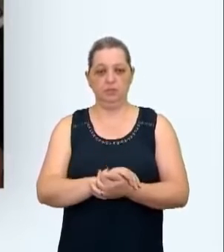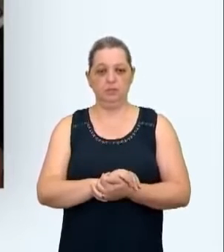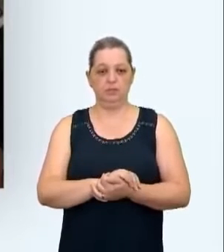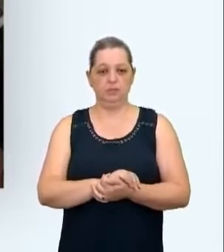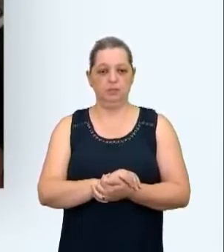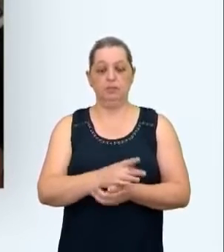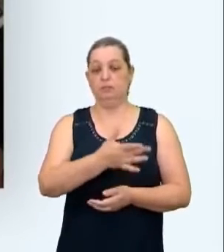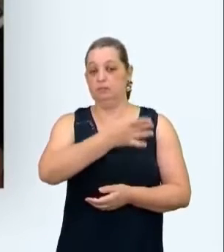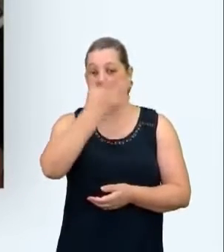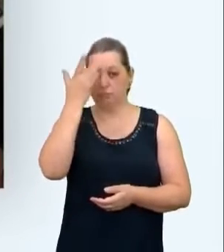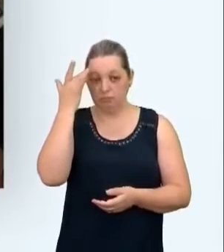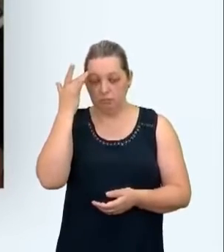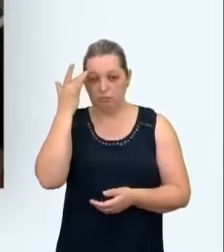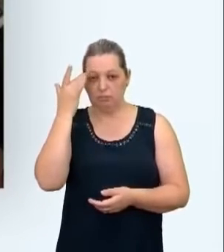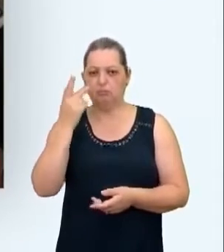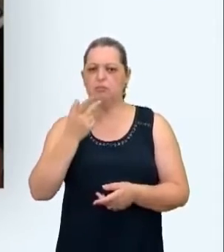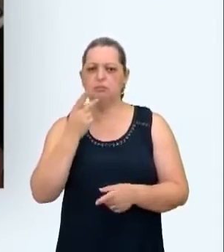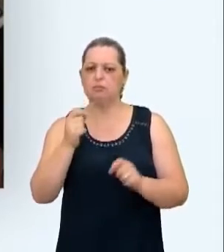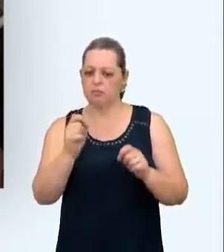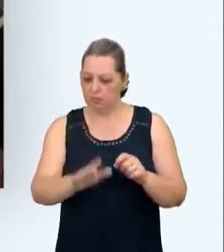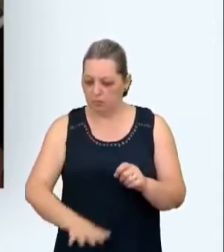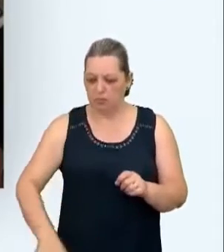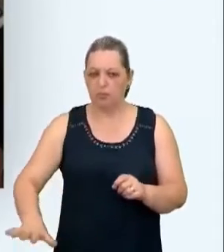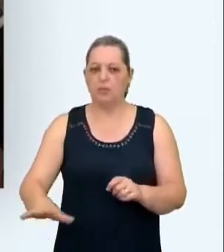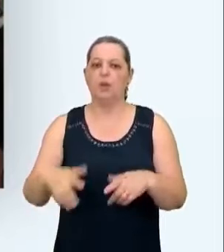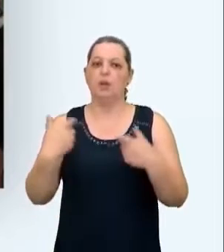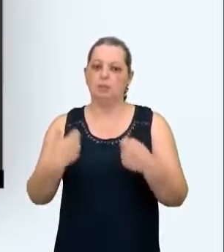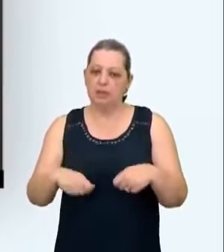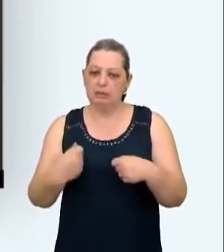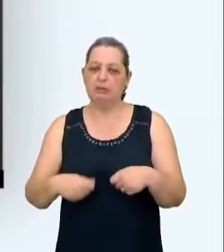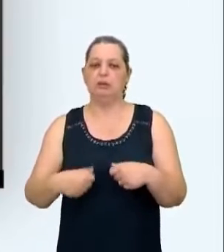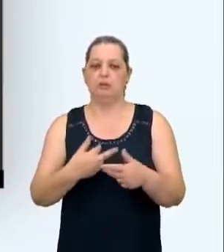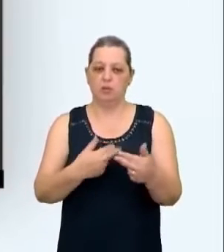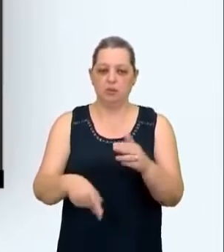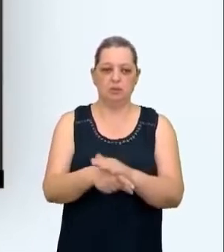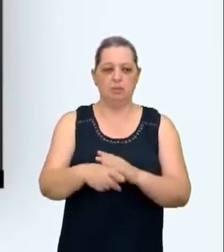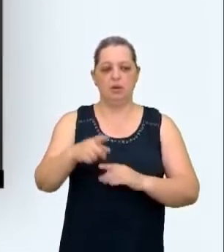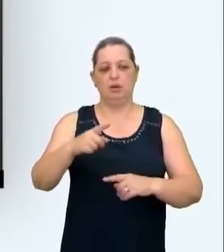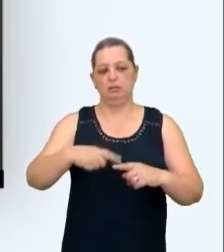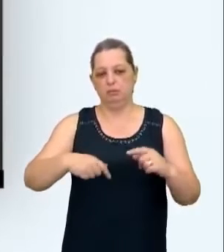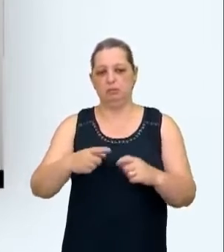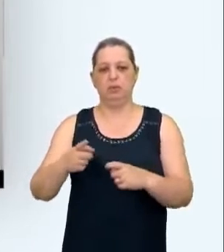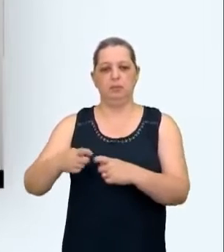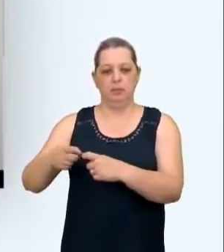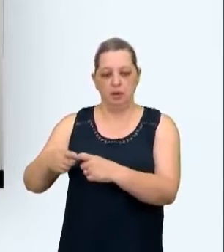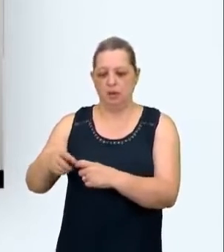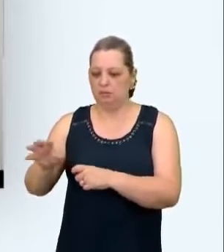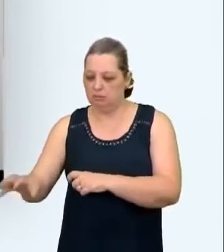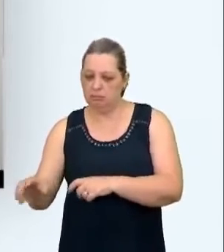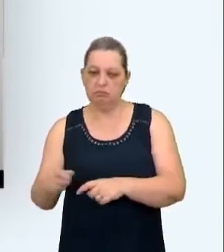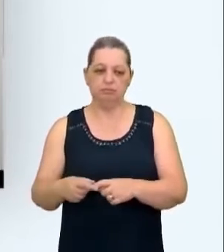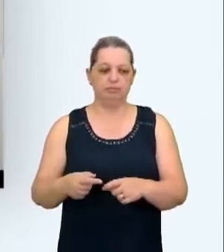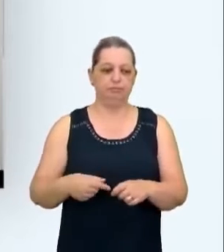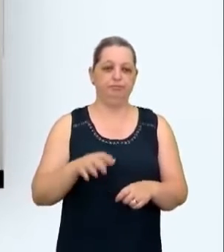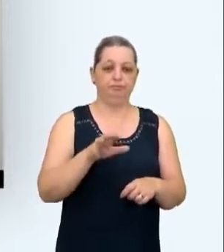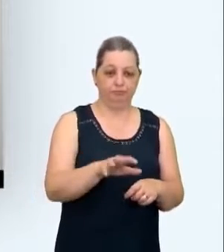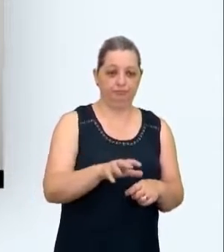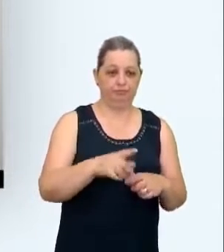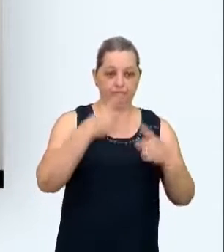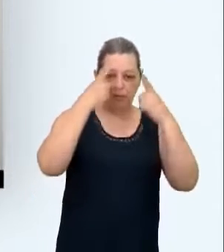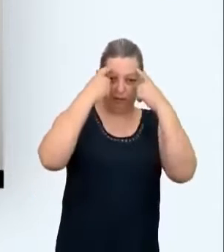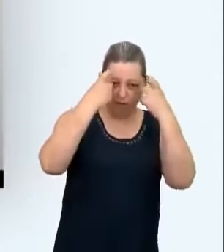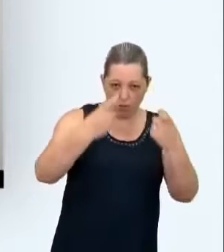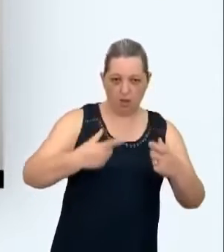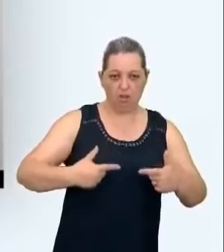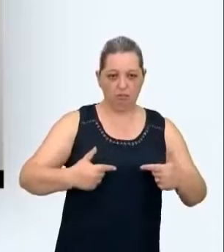As pessoas diziam, nesta área precisamos de suprimentos médicos, nesta outra precisamos de comida, nesta aqui há muita violência,